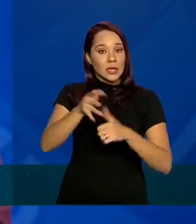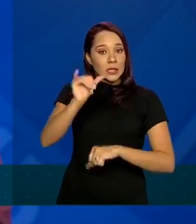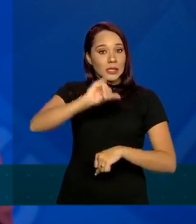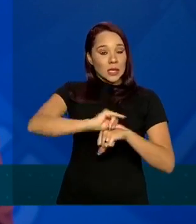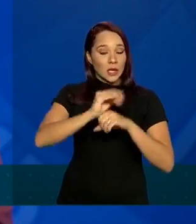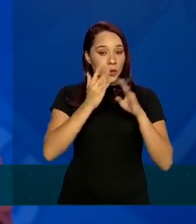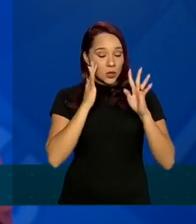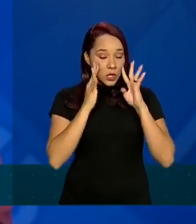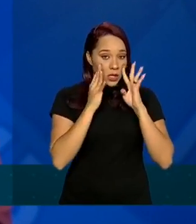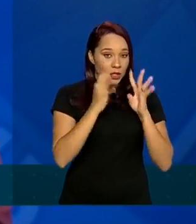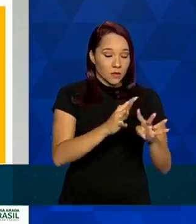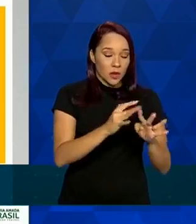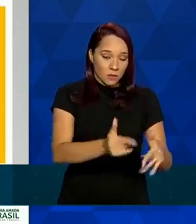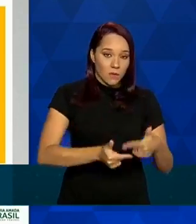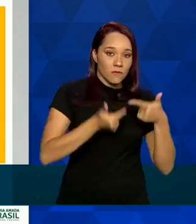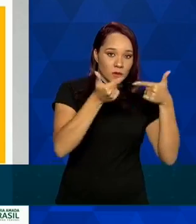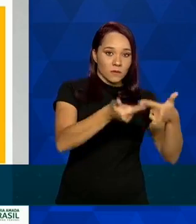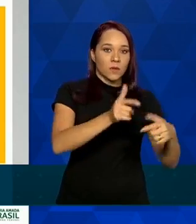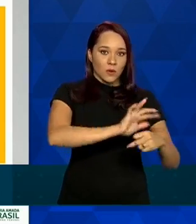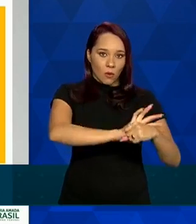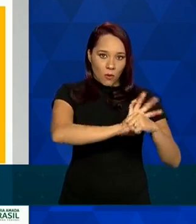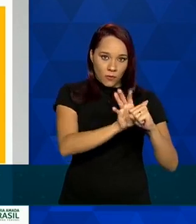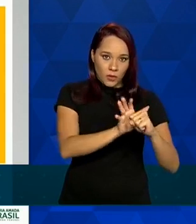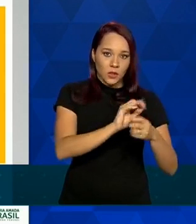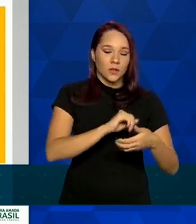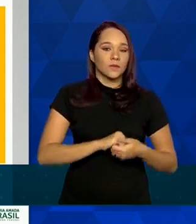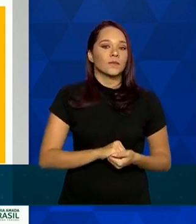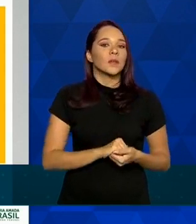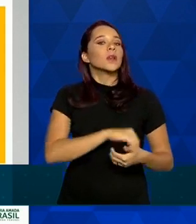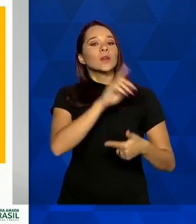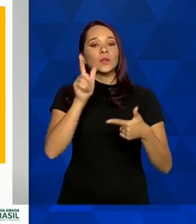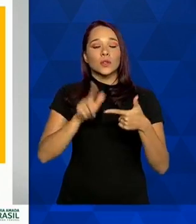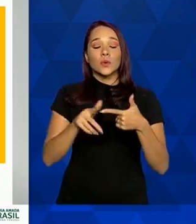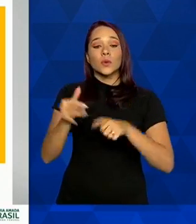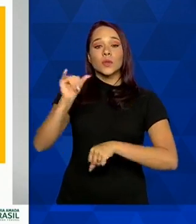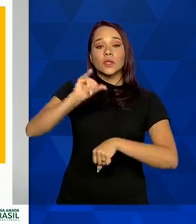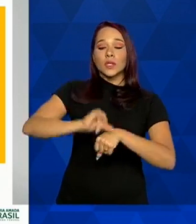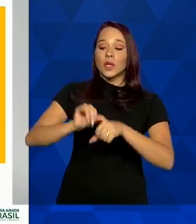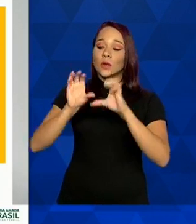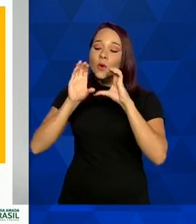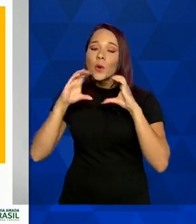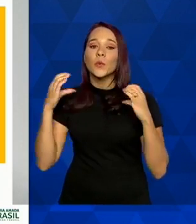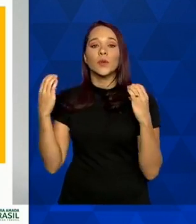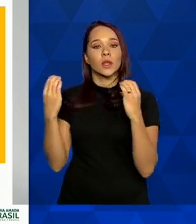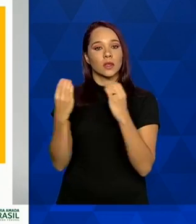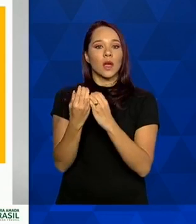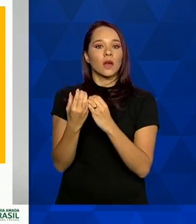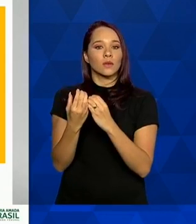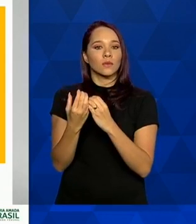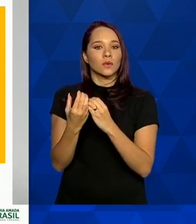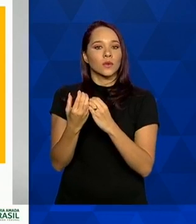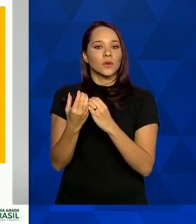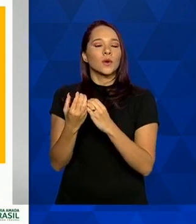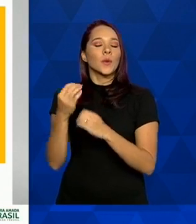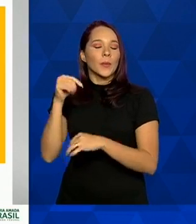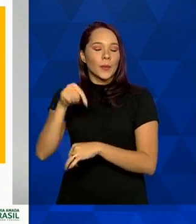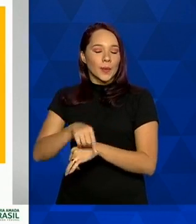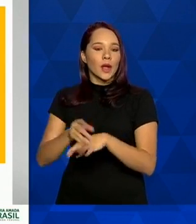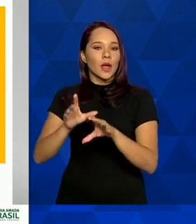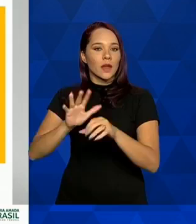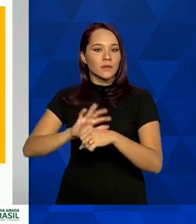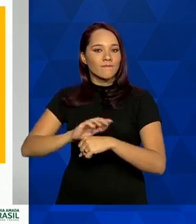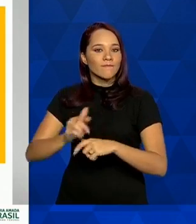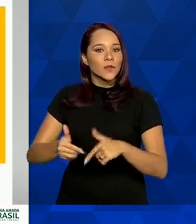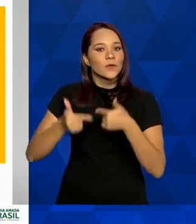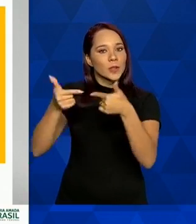atendimento para o enfrentamento da Covid-19 e o centro comunitário de referência para o enfrentamento da Covid